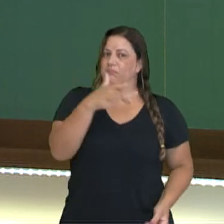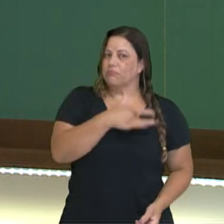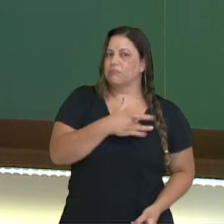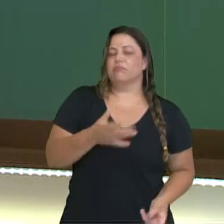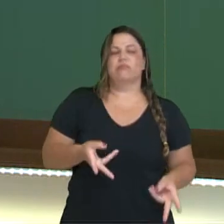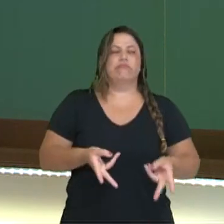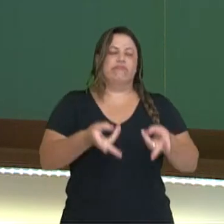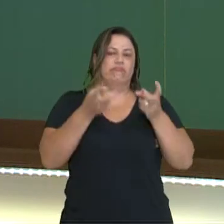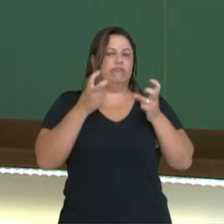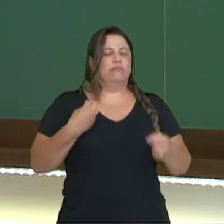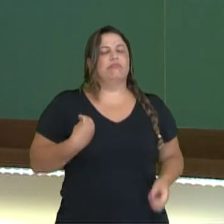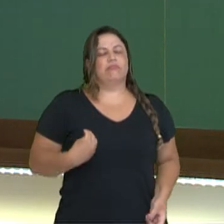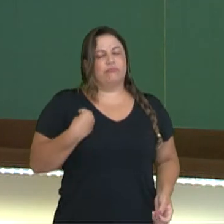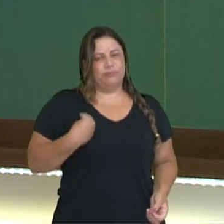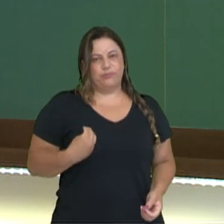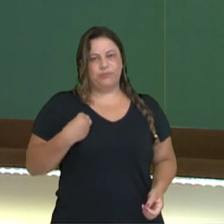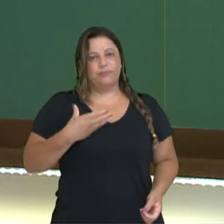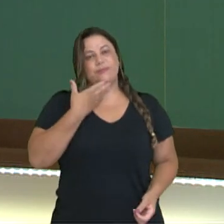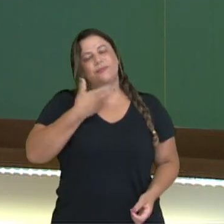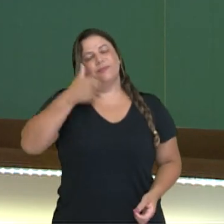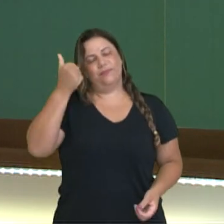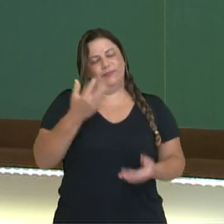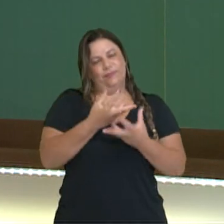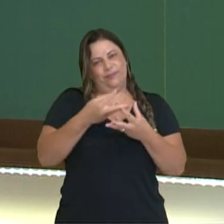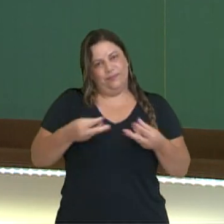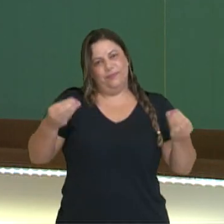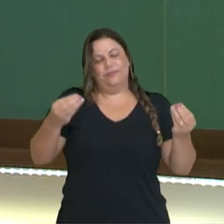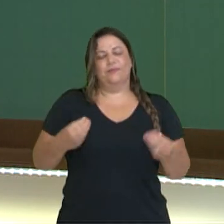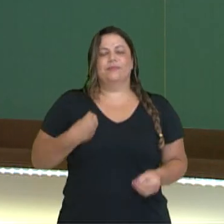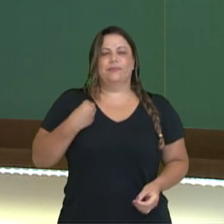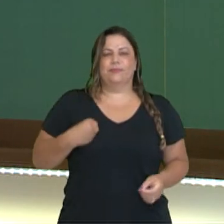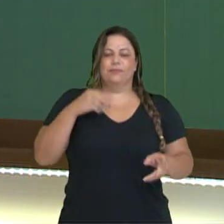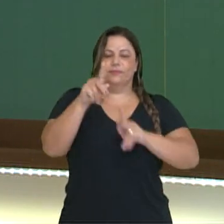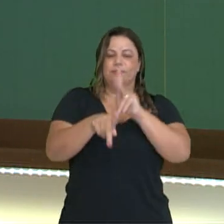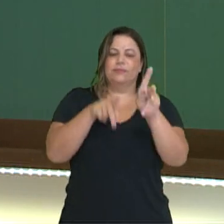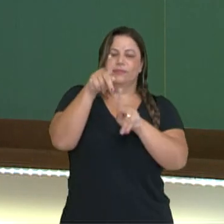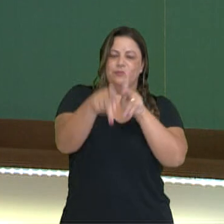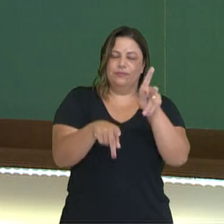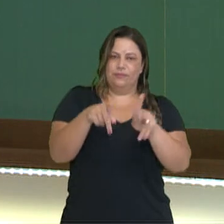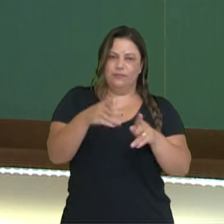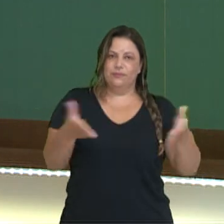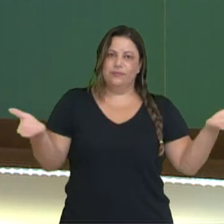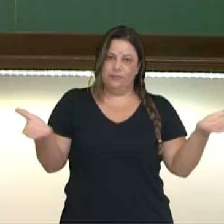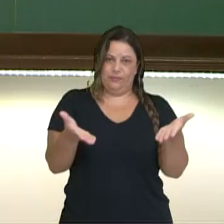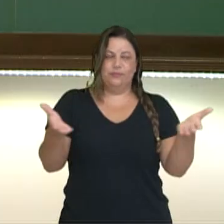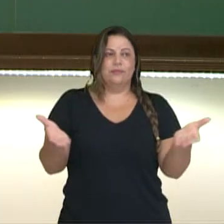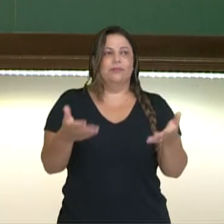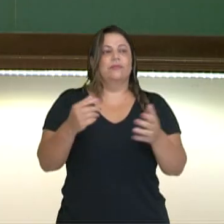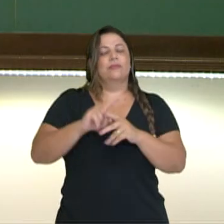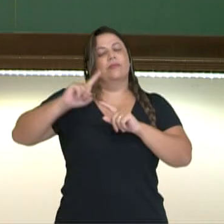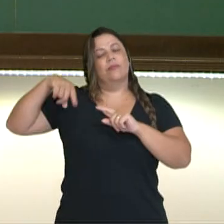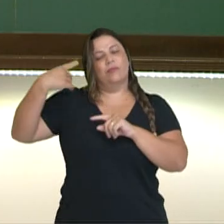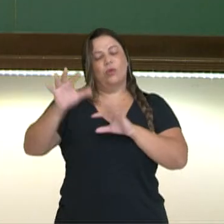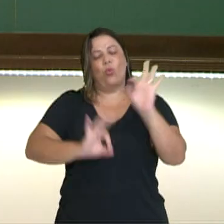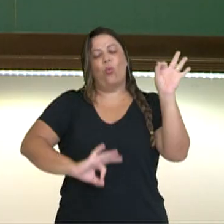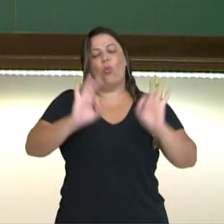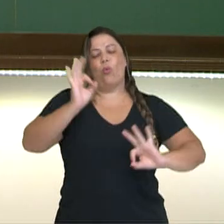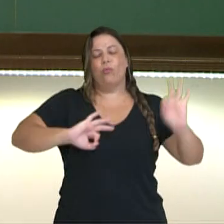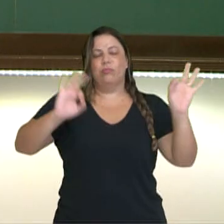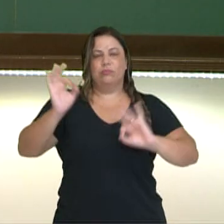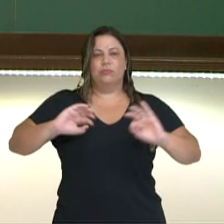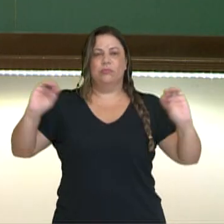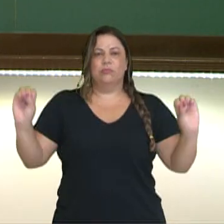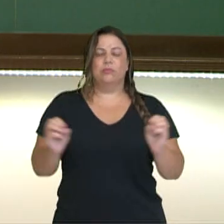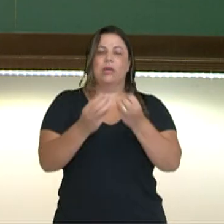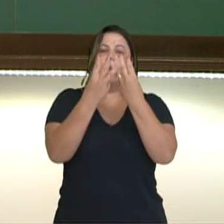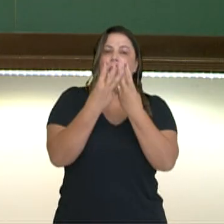expectativa de vida, ou seja, melhoria na qualidade de vida da população. Nesse sentido, outros organismos da ONU, nós vamos